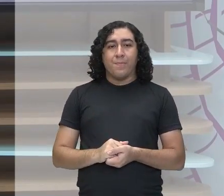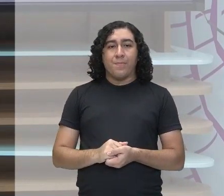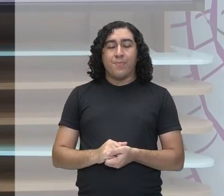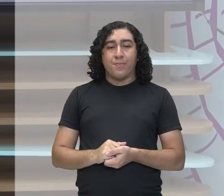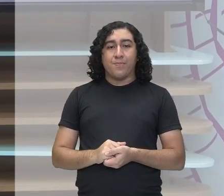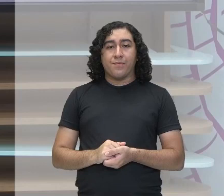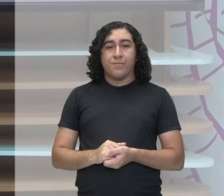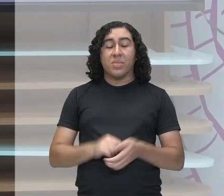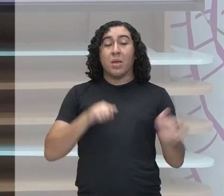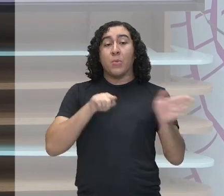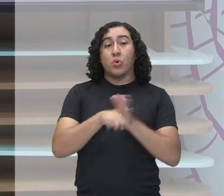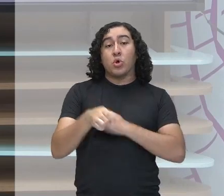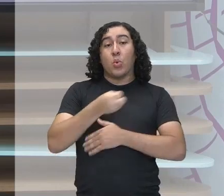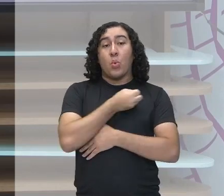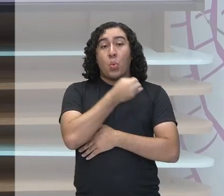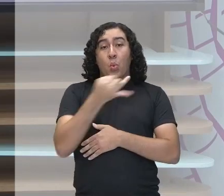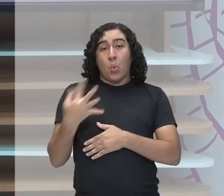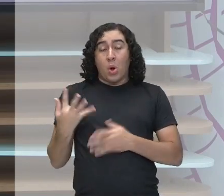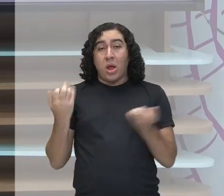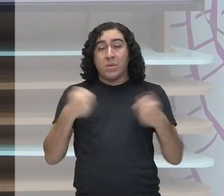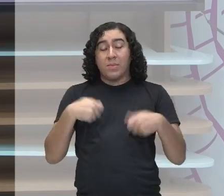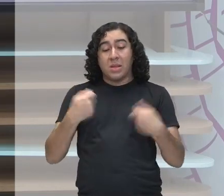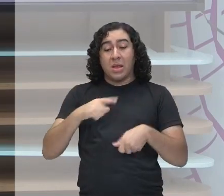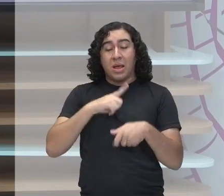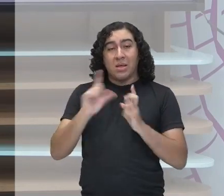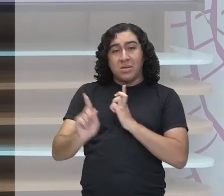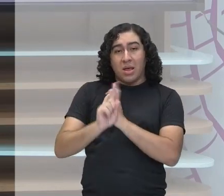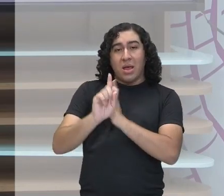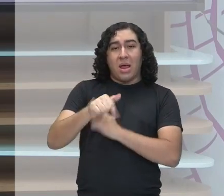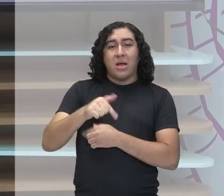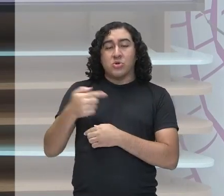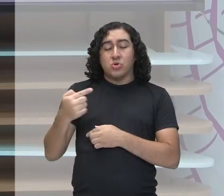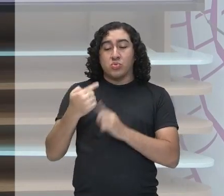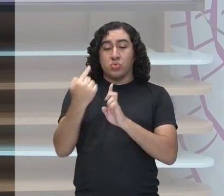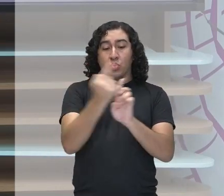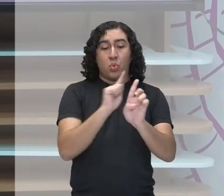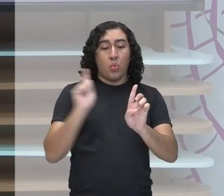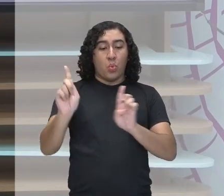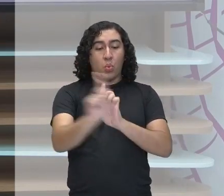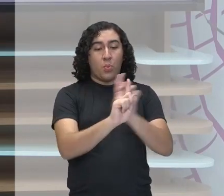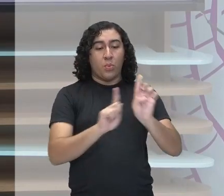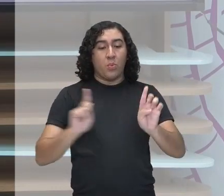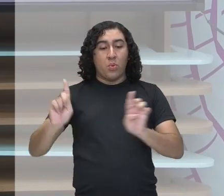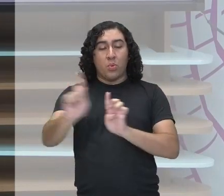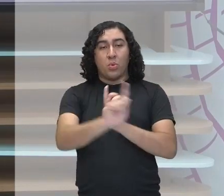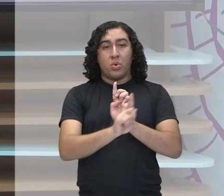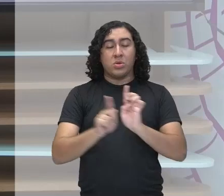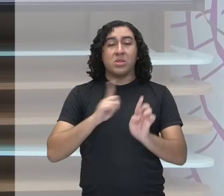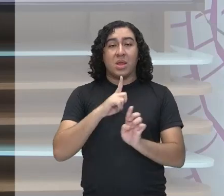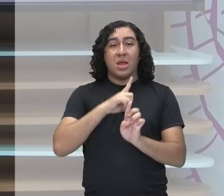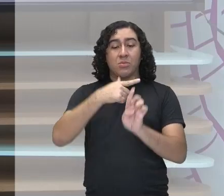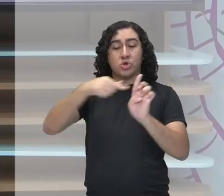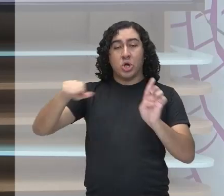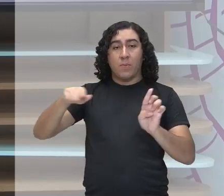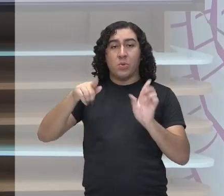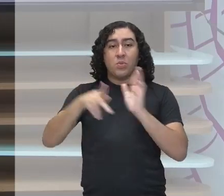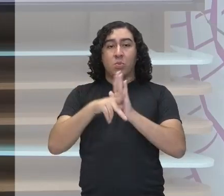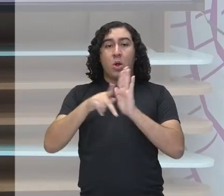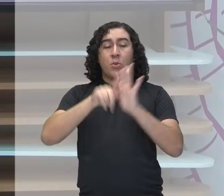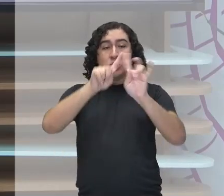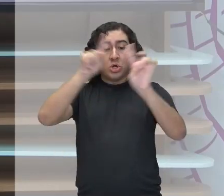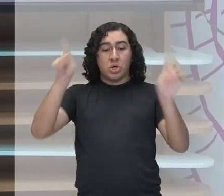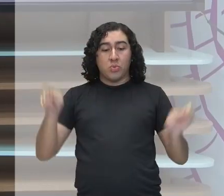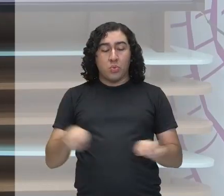perguntando quantos metros ele percorreu, aproximadamente dando duas voltas e deu o diâmetro desse círculo, dessa